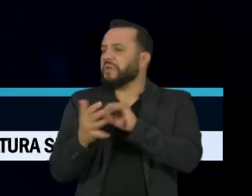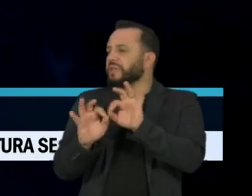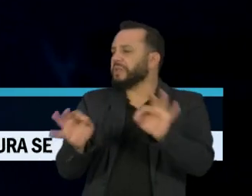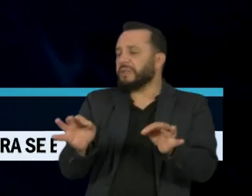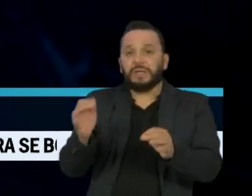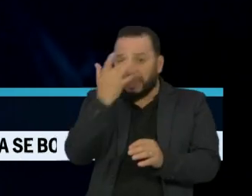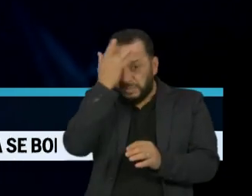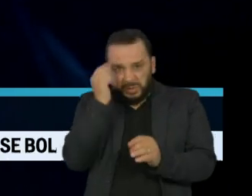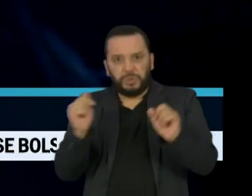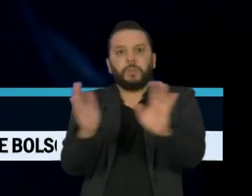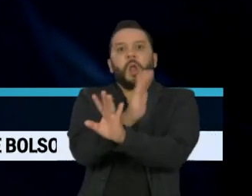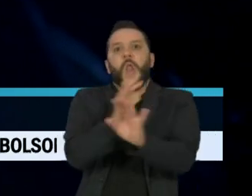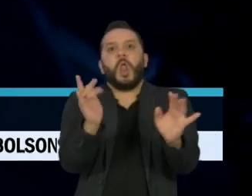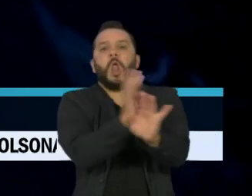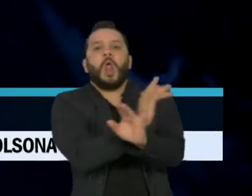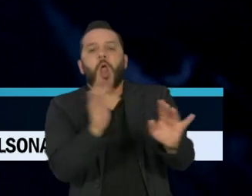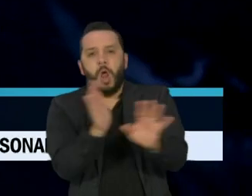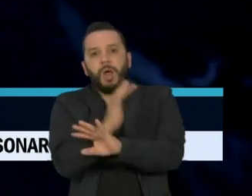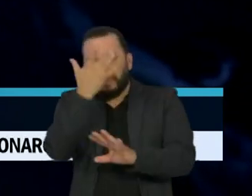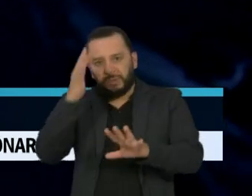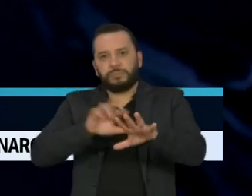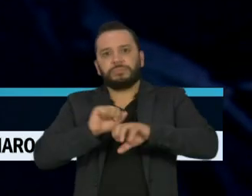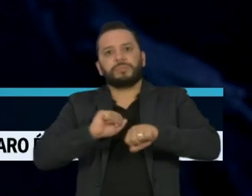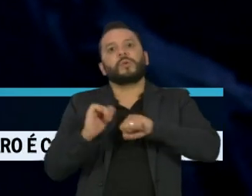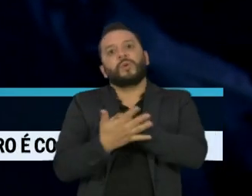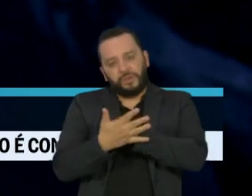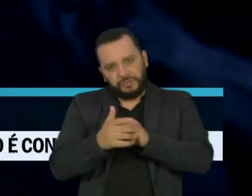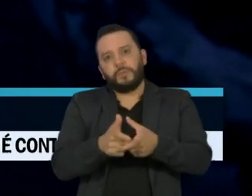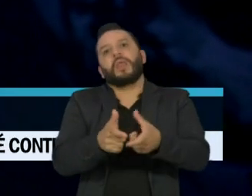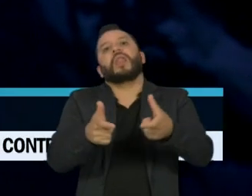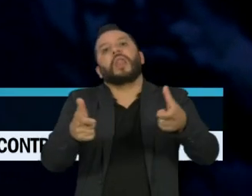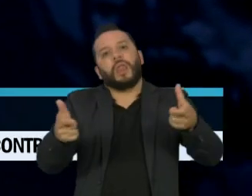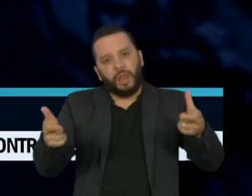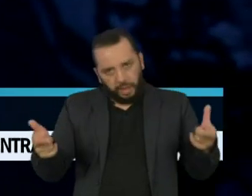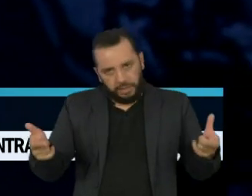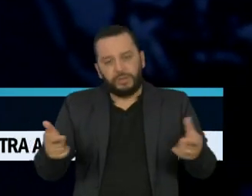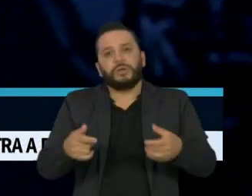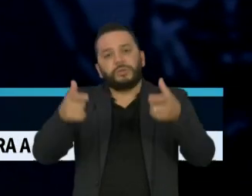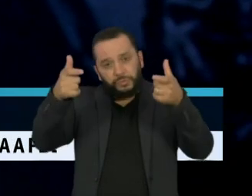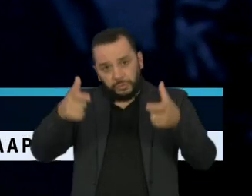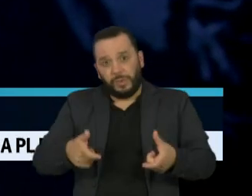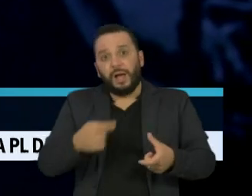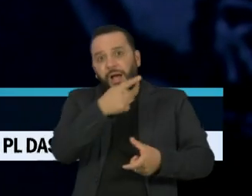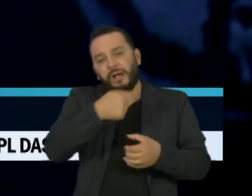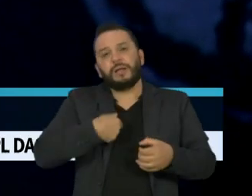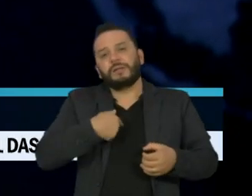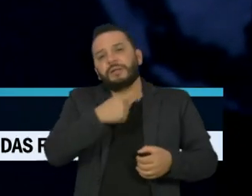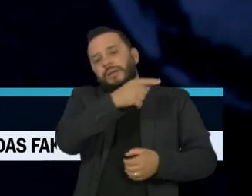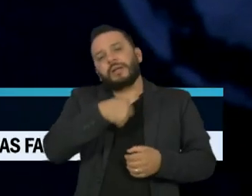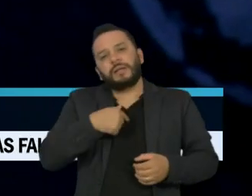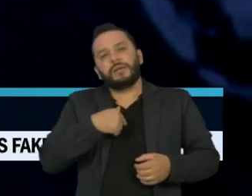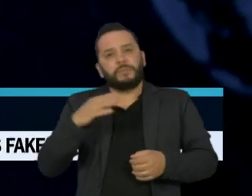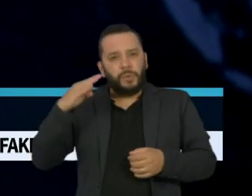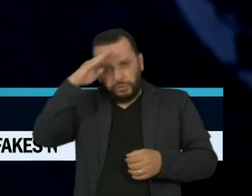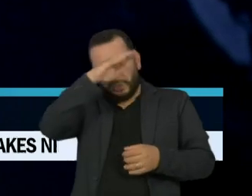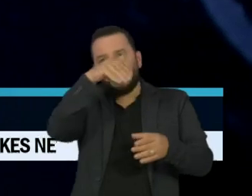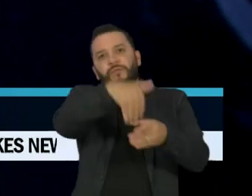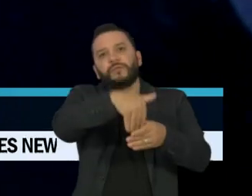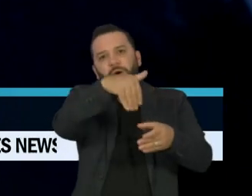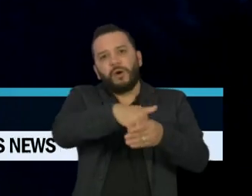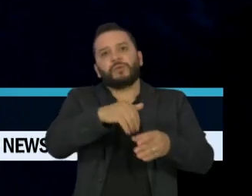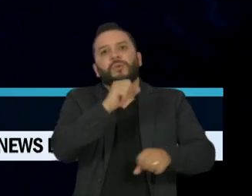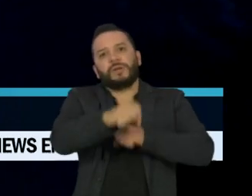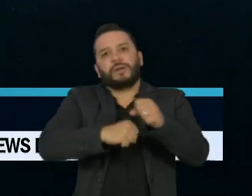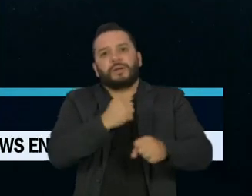diminuiu e mais pessoas morreram proporcionalmente nas cidades onde Bolsonaro recebeu mais votos em